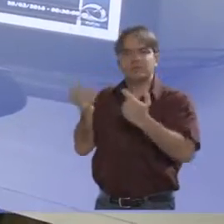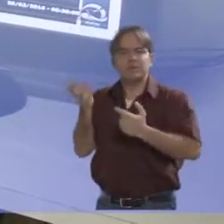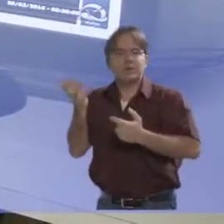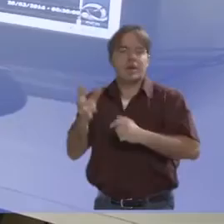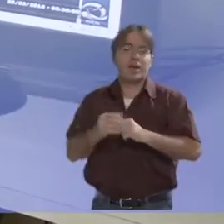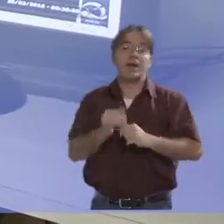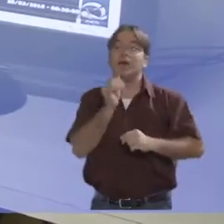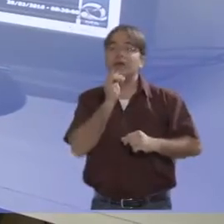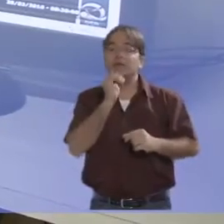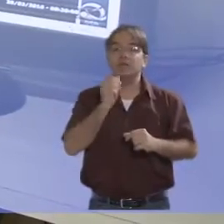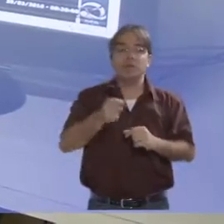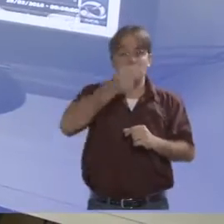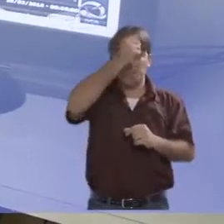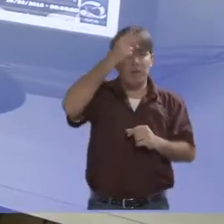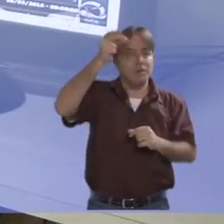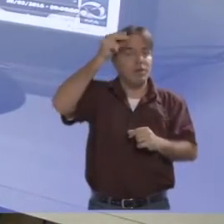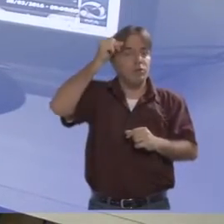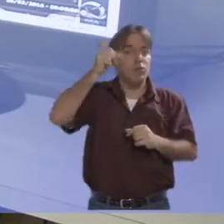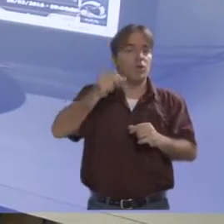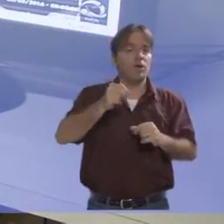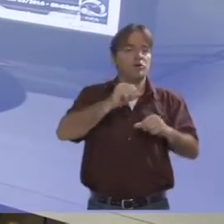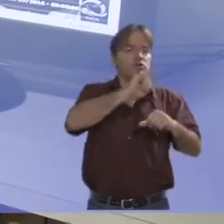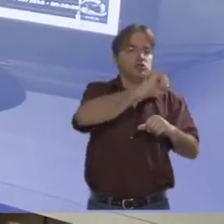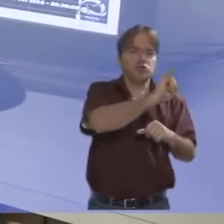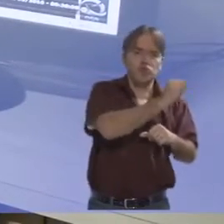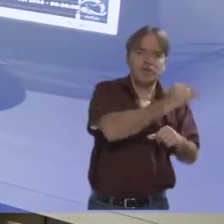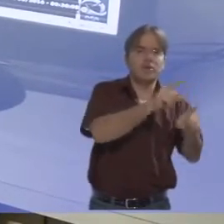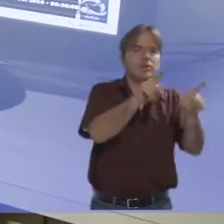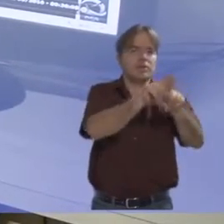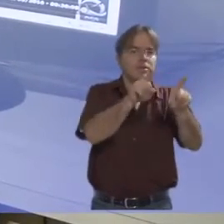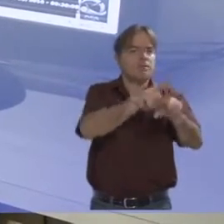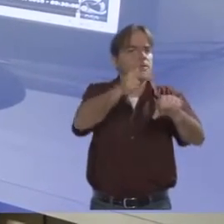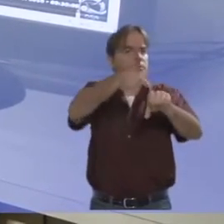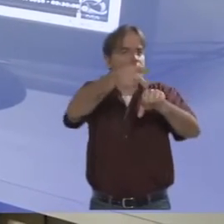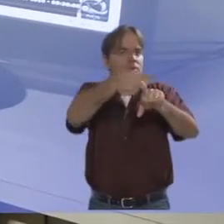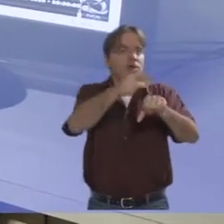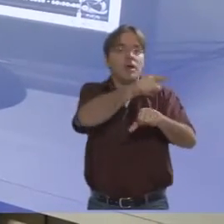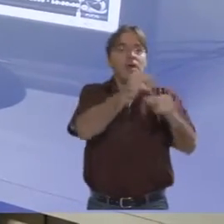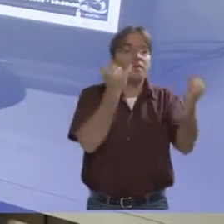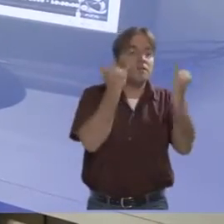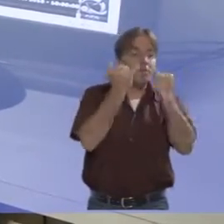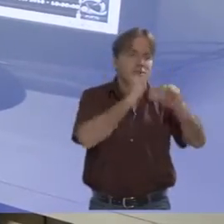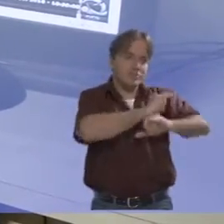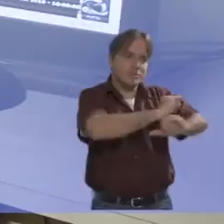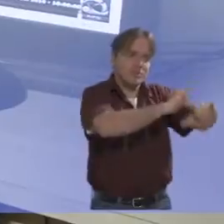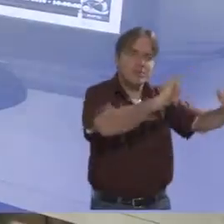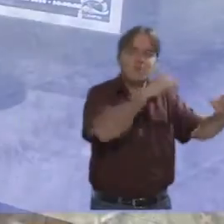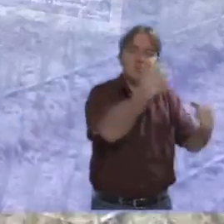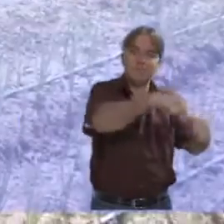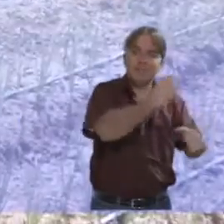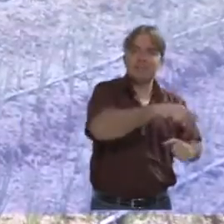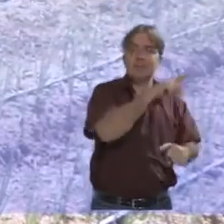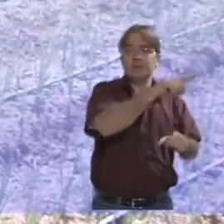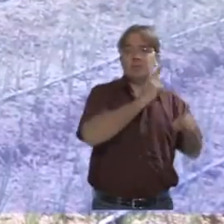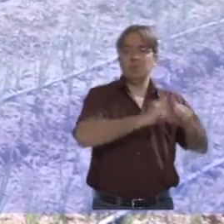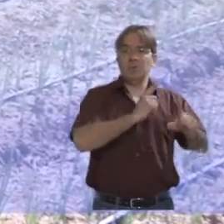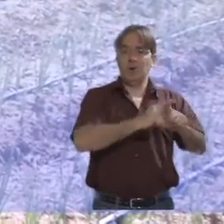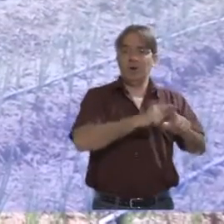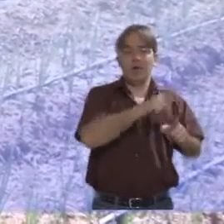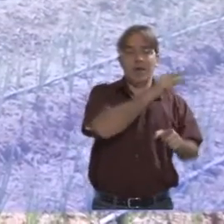relatório quando há problemas distiais para as prefeituras de Petrolina, de Juazeiro, porque eles precisam